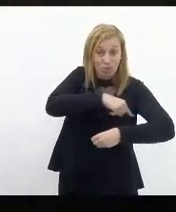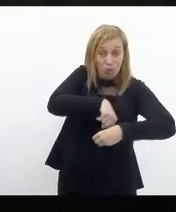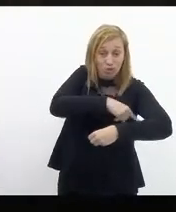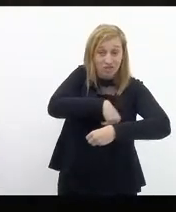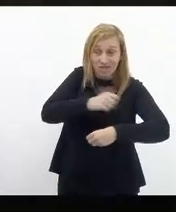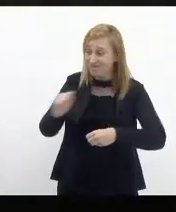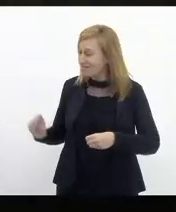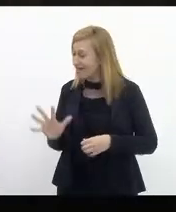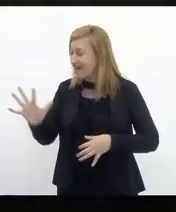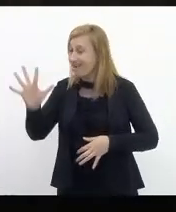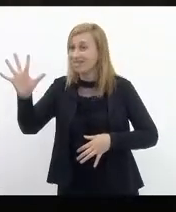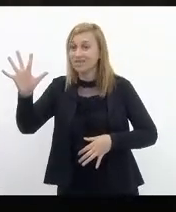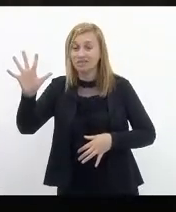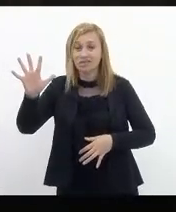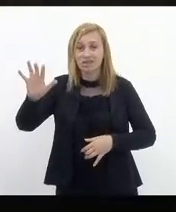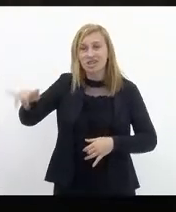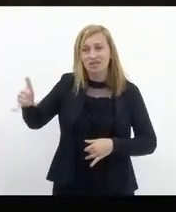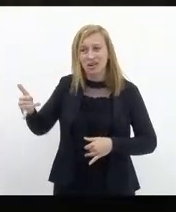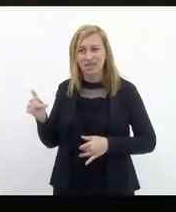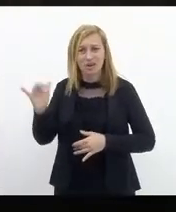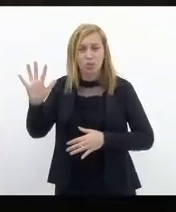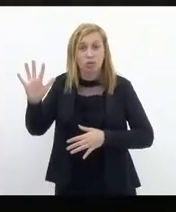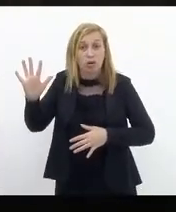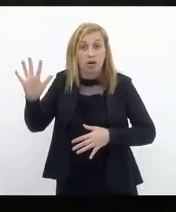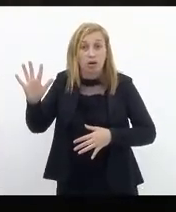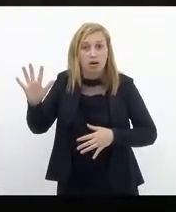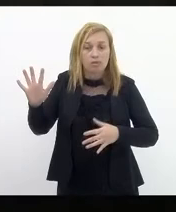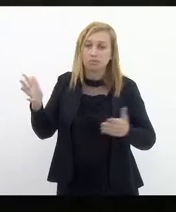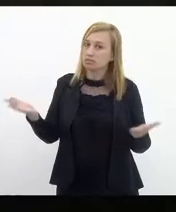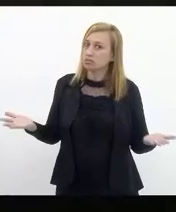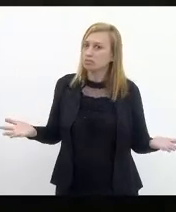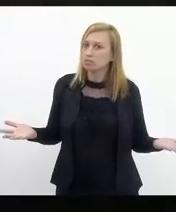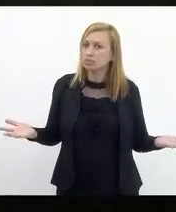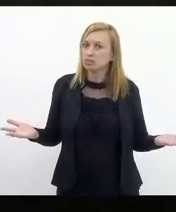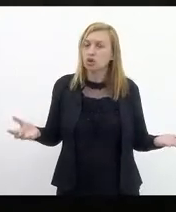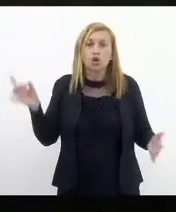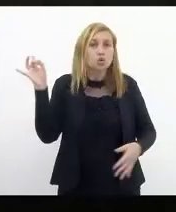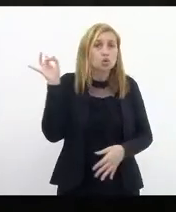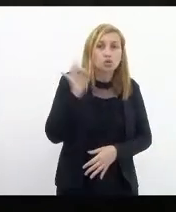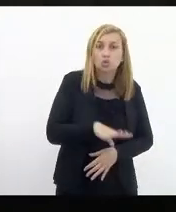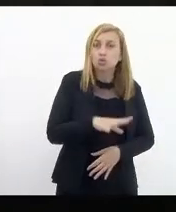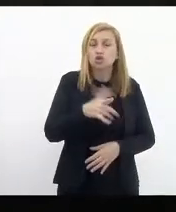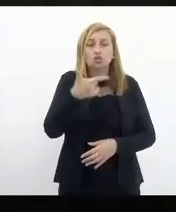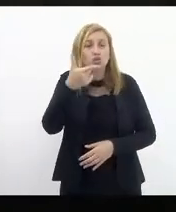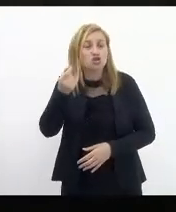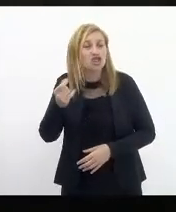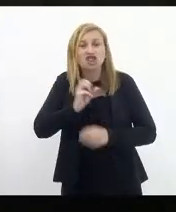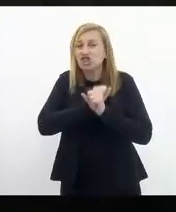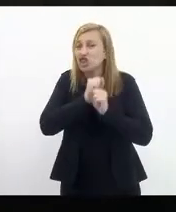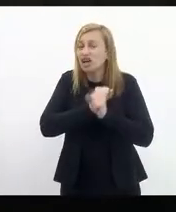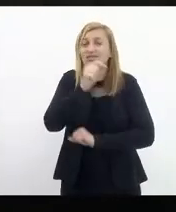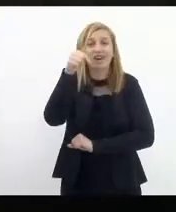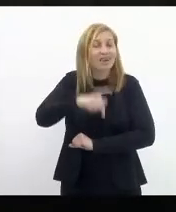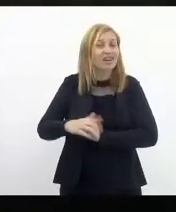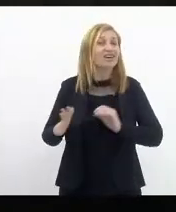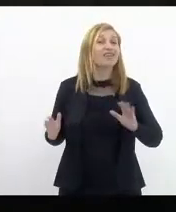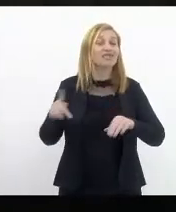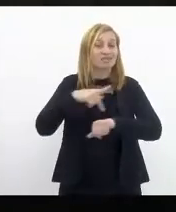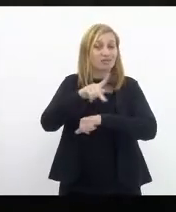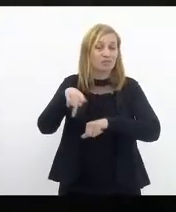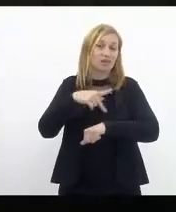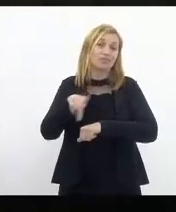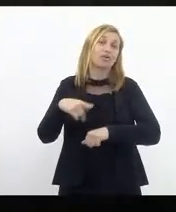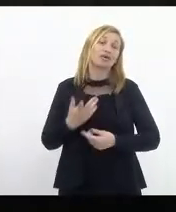inflação, a maior inflação dos últimos 20 anos aqui dentro do Brasil,